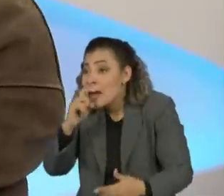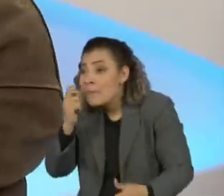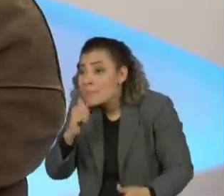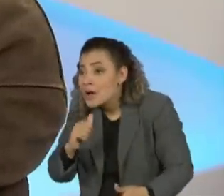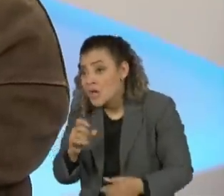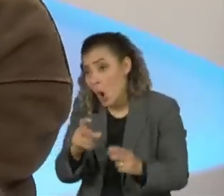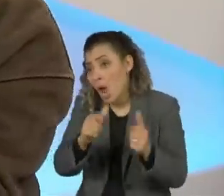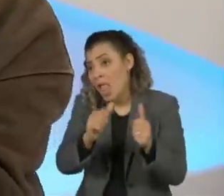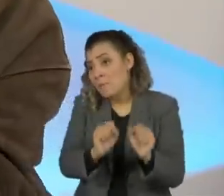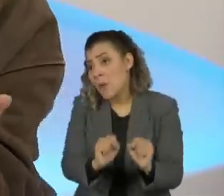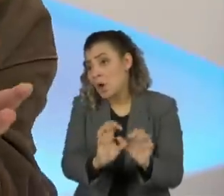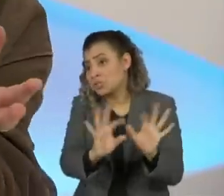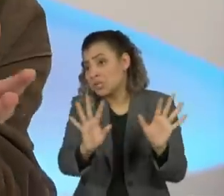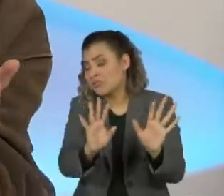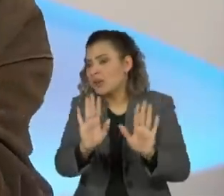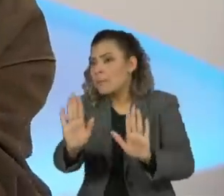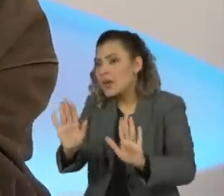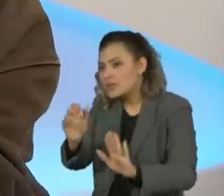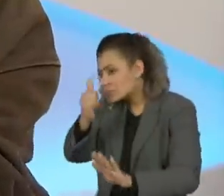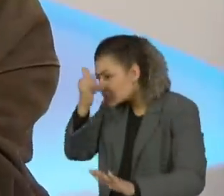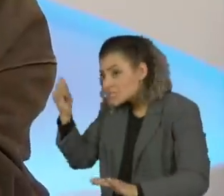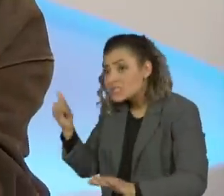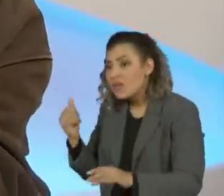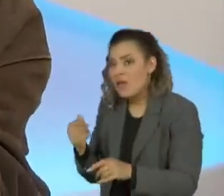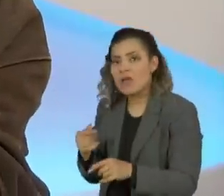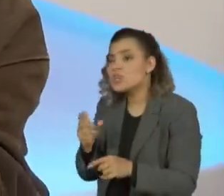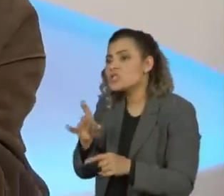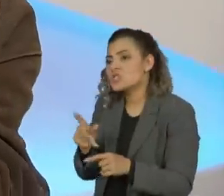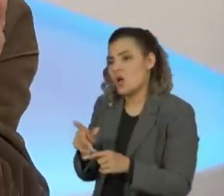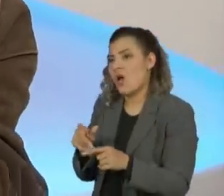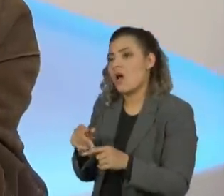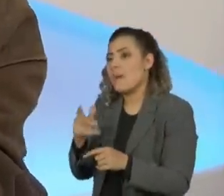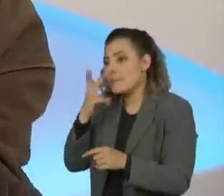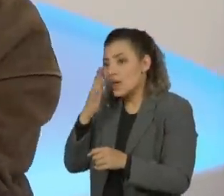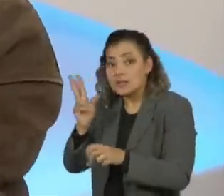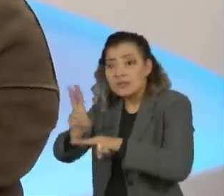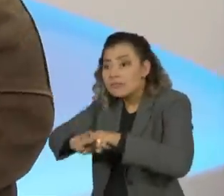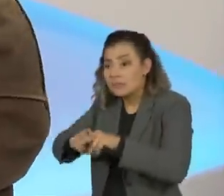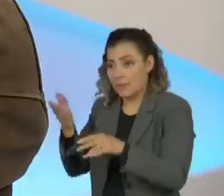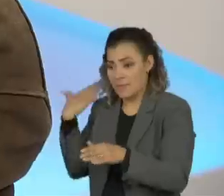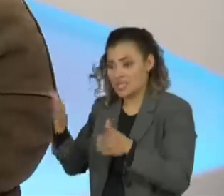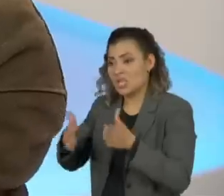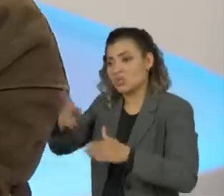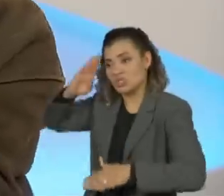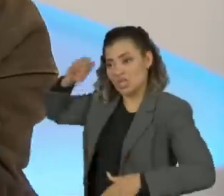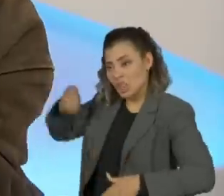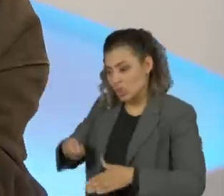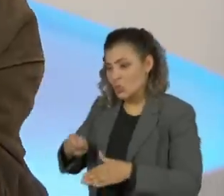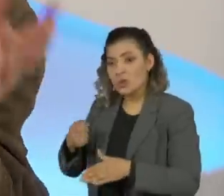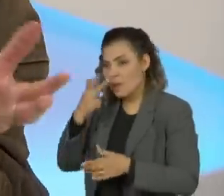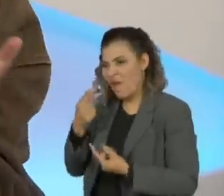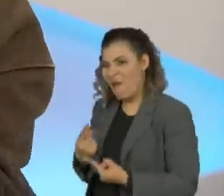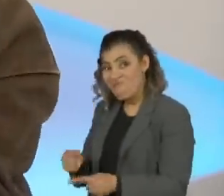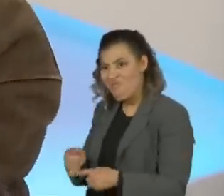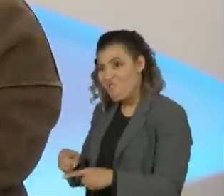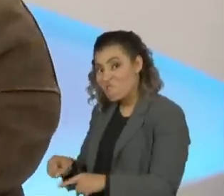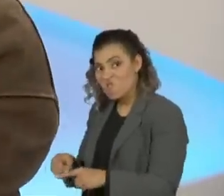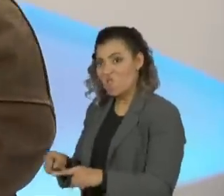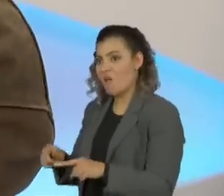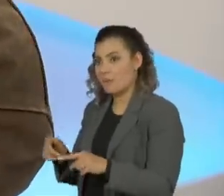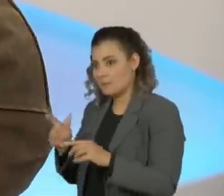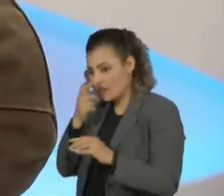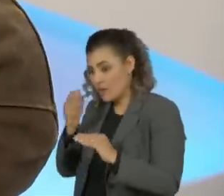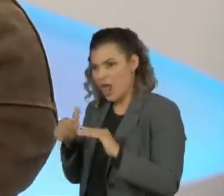certo, né? Agora, quando vão arrancar umas unhazinhas nos calabouços da ditadura, aí os pesos e medidas são